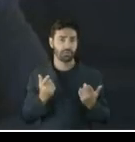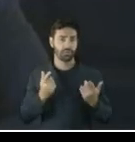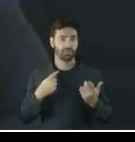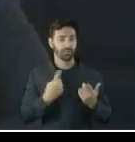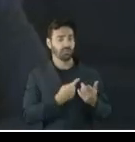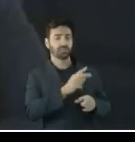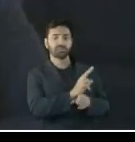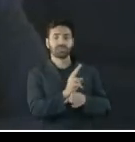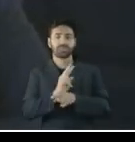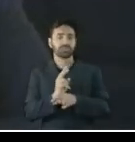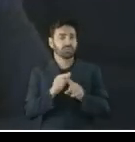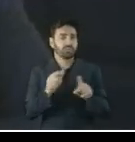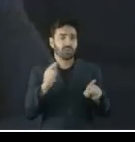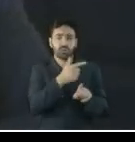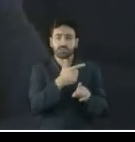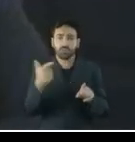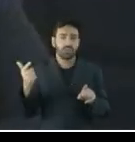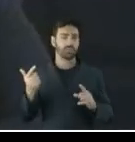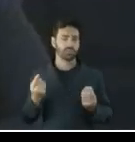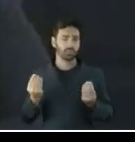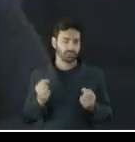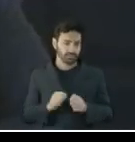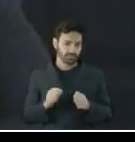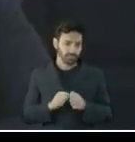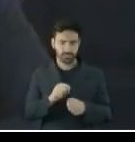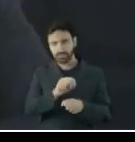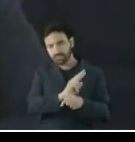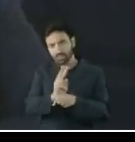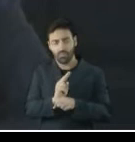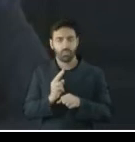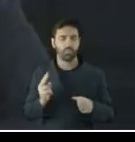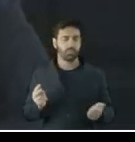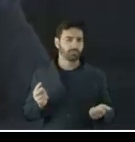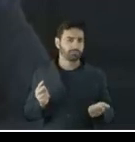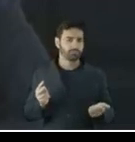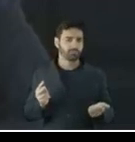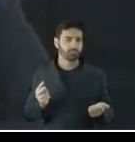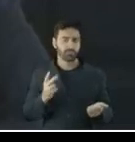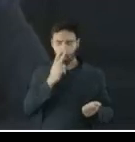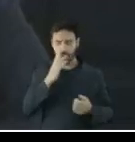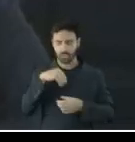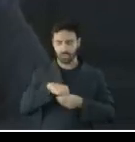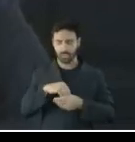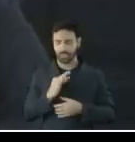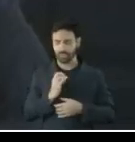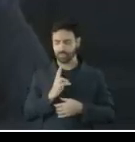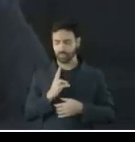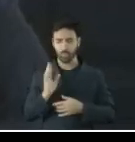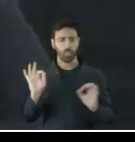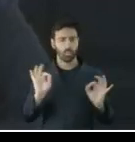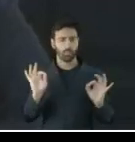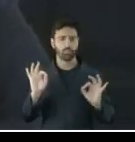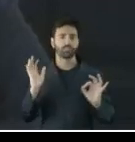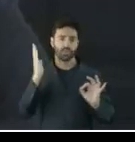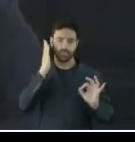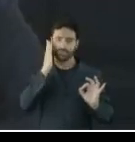na verdade, até onde eu saiba, né? Pelo menos olhando intramuros no Tribunal de Contas da União, eu sei que não há